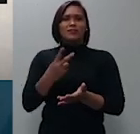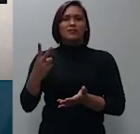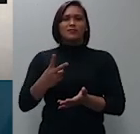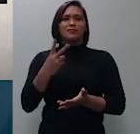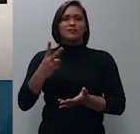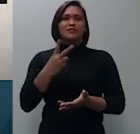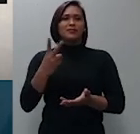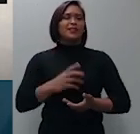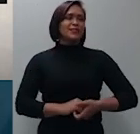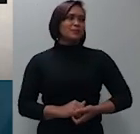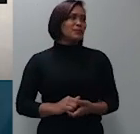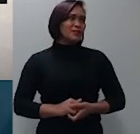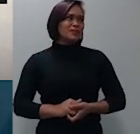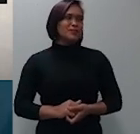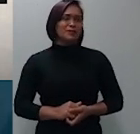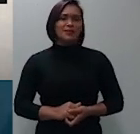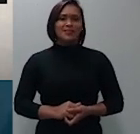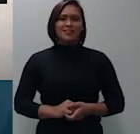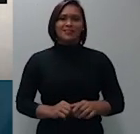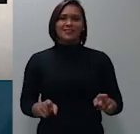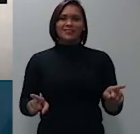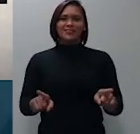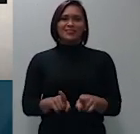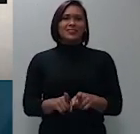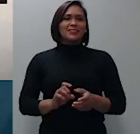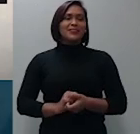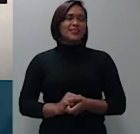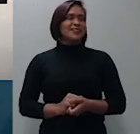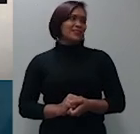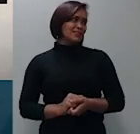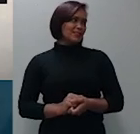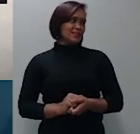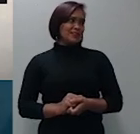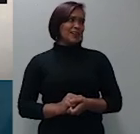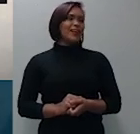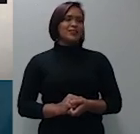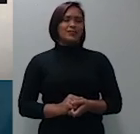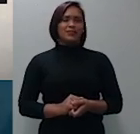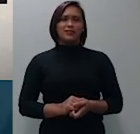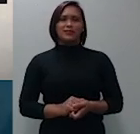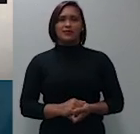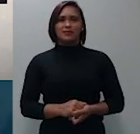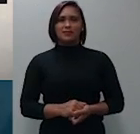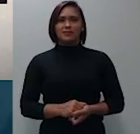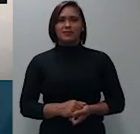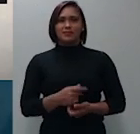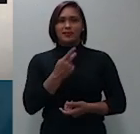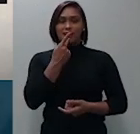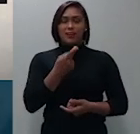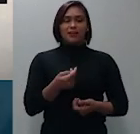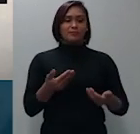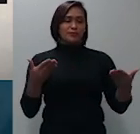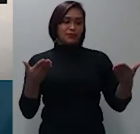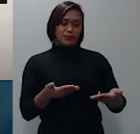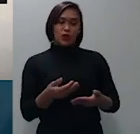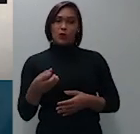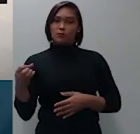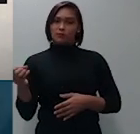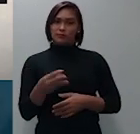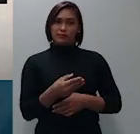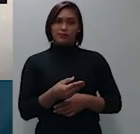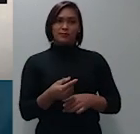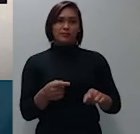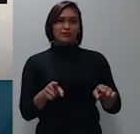contrastar contrastar com o entendimento agora mais recentemente adotado. Nesse